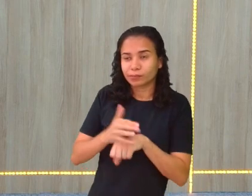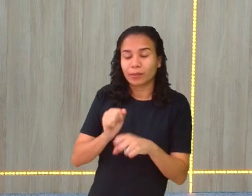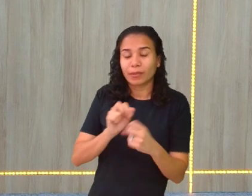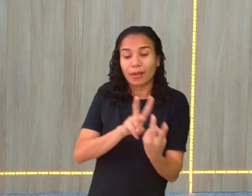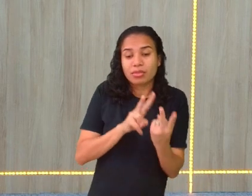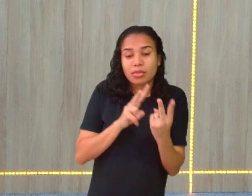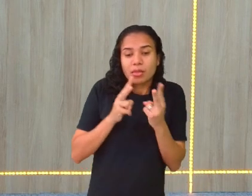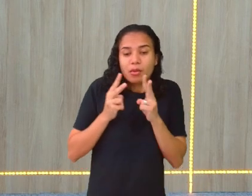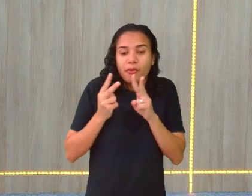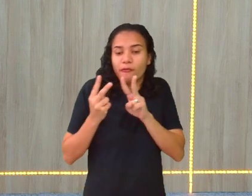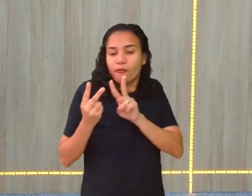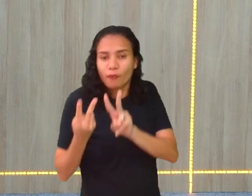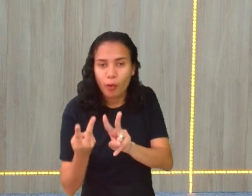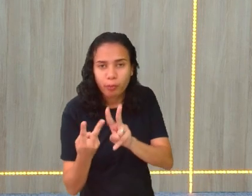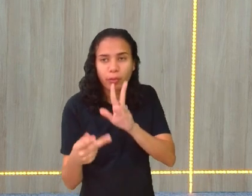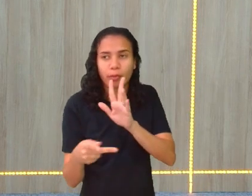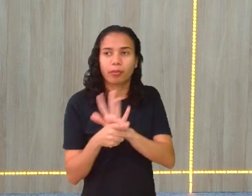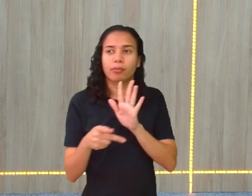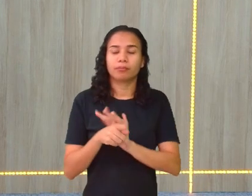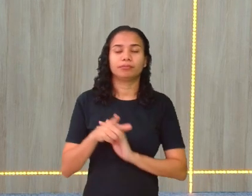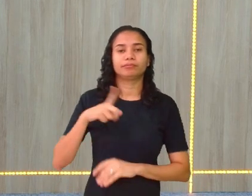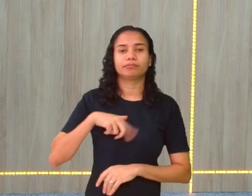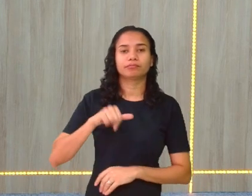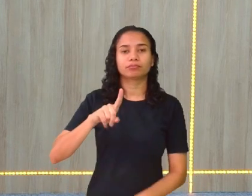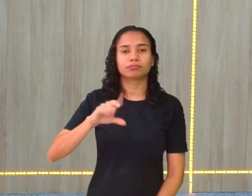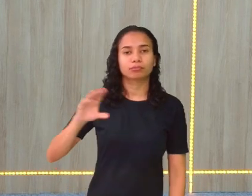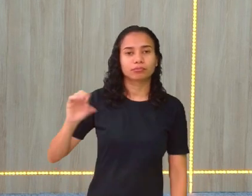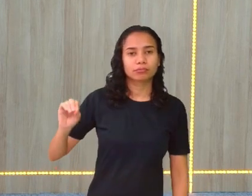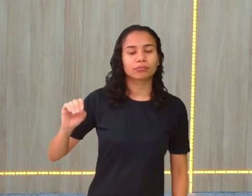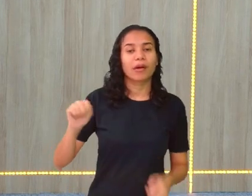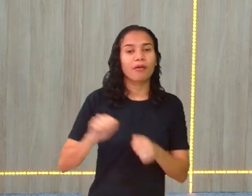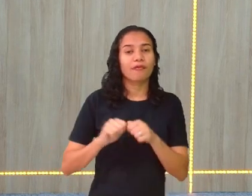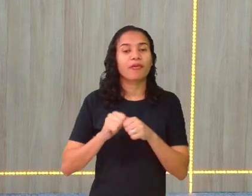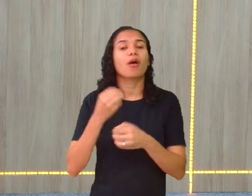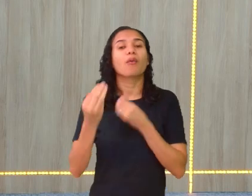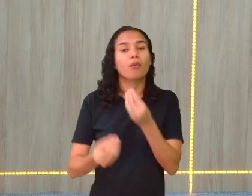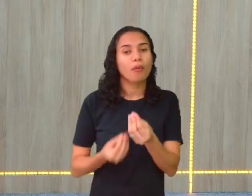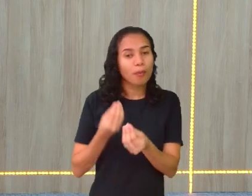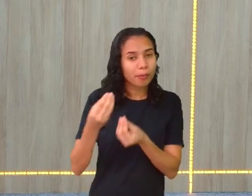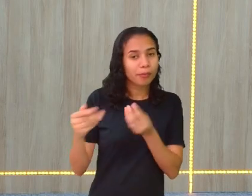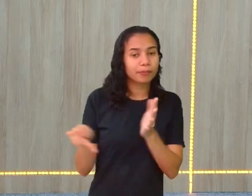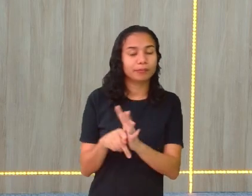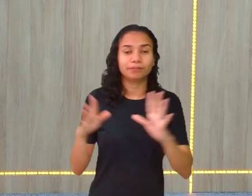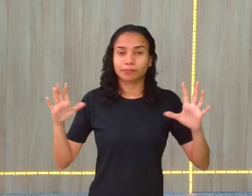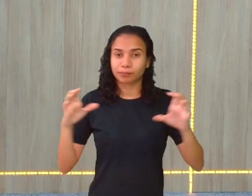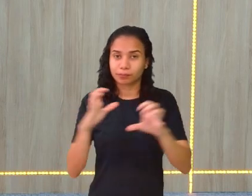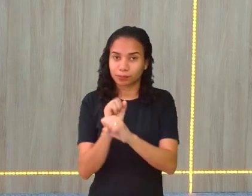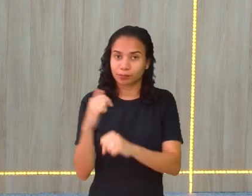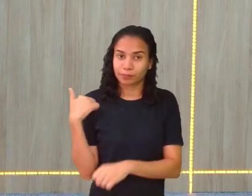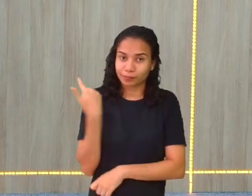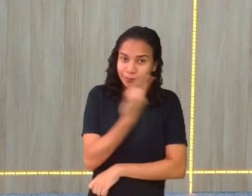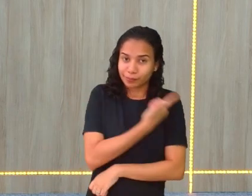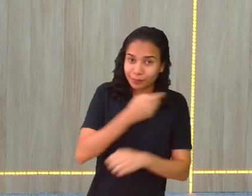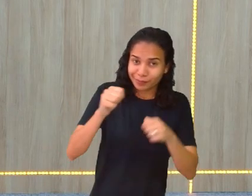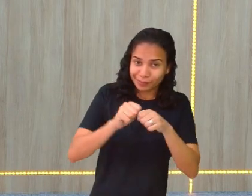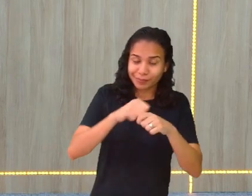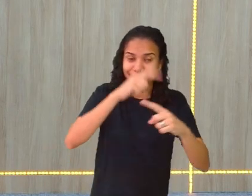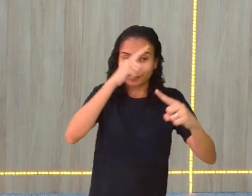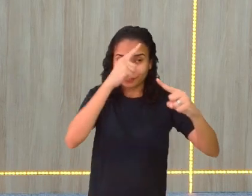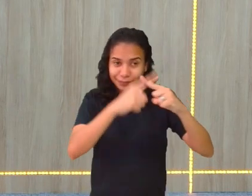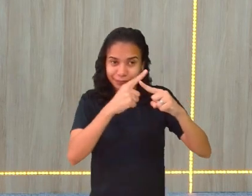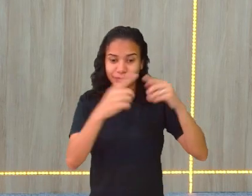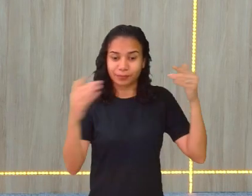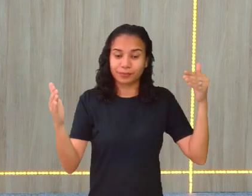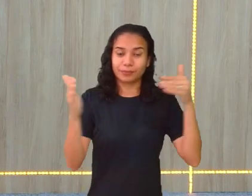Transforma esse 4 partes em 100. Fazendo como? Aquela conta que a gente fez. Fazendo a multiplicação